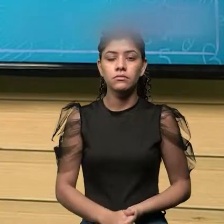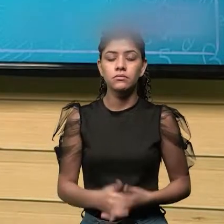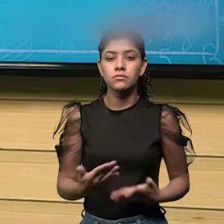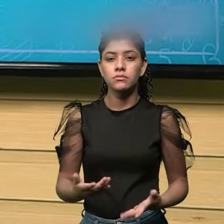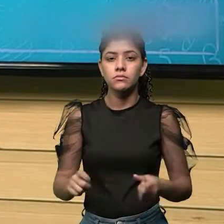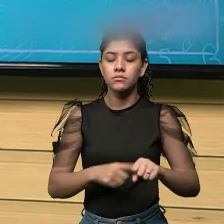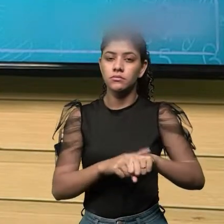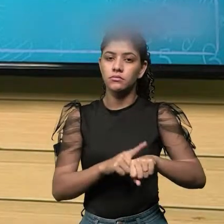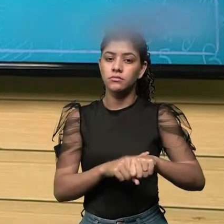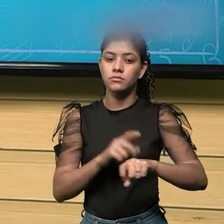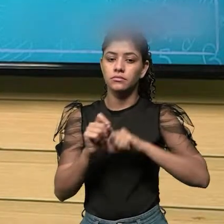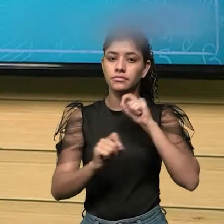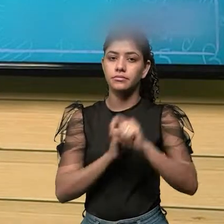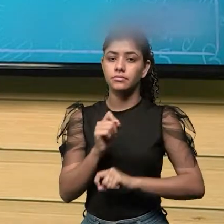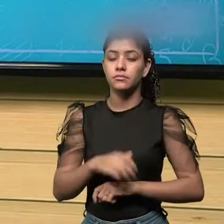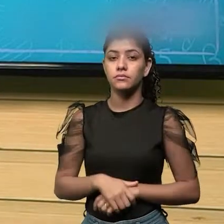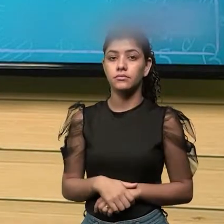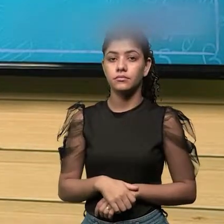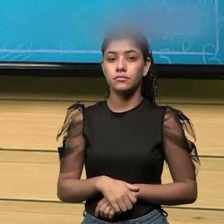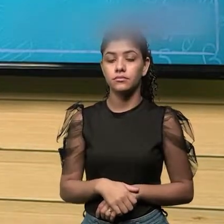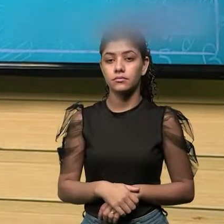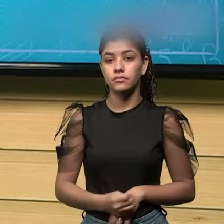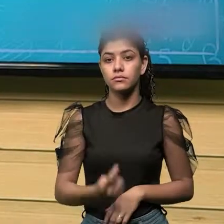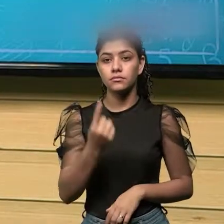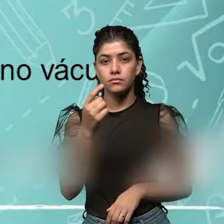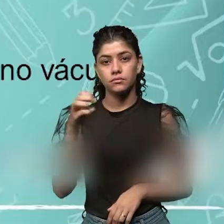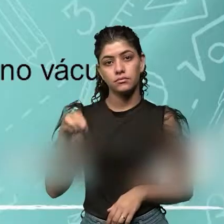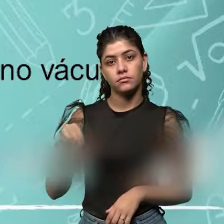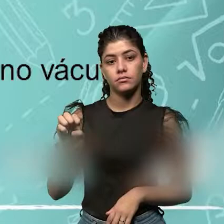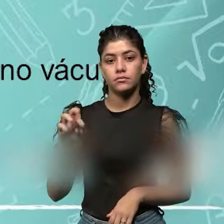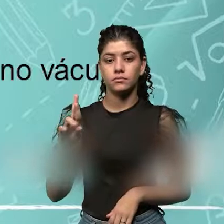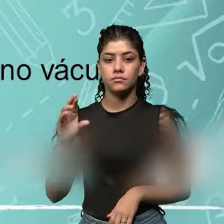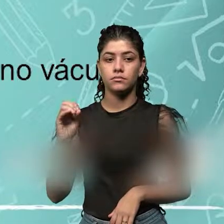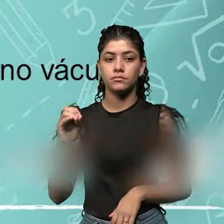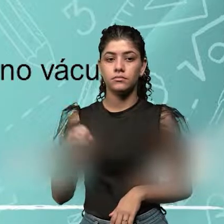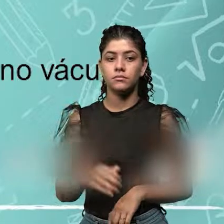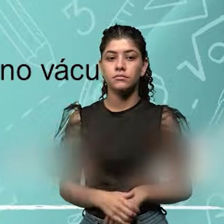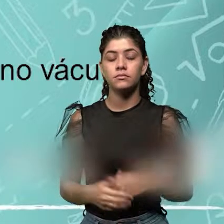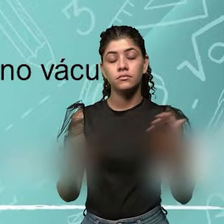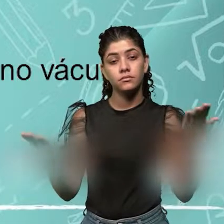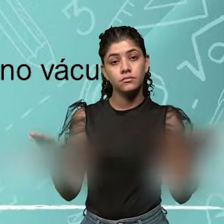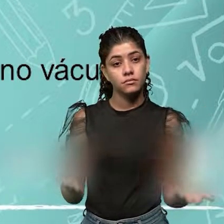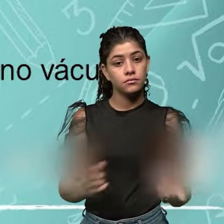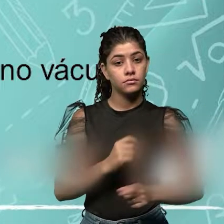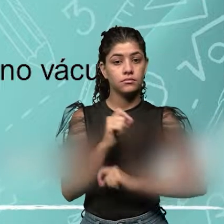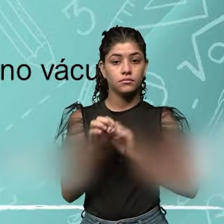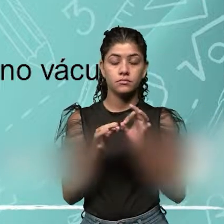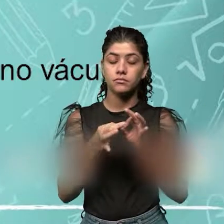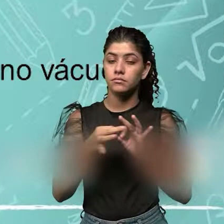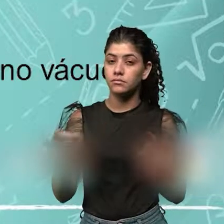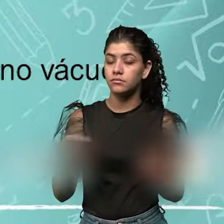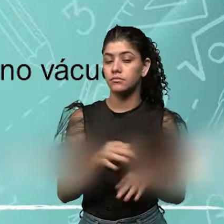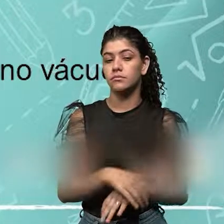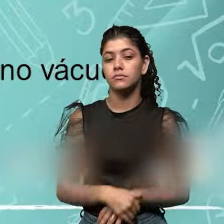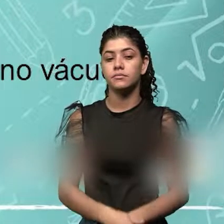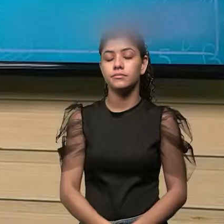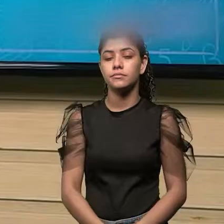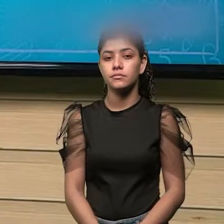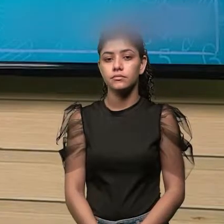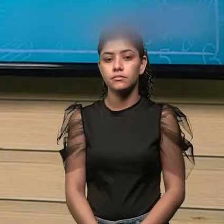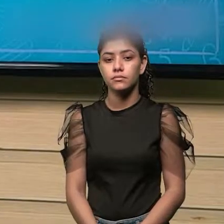até aquele momento, isso é que corresponde a um metro. O padrão atual da medida do metro.